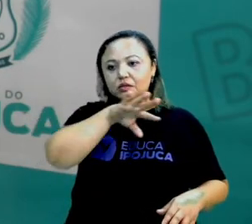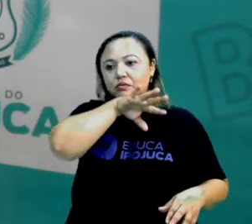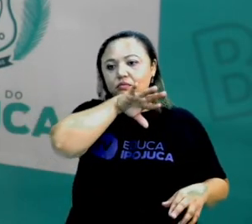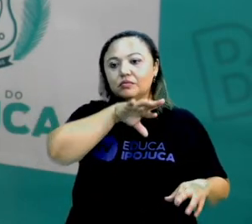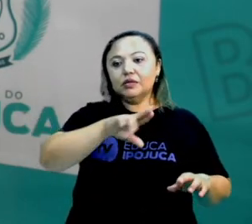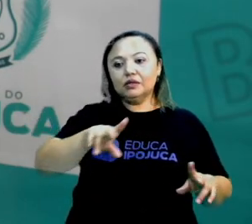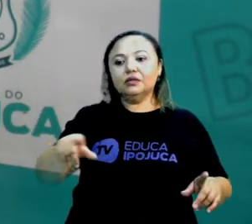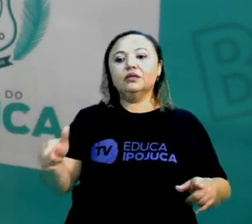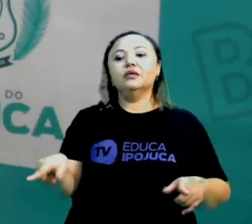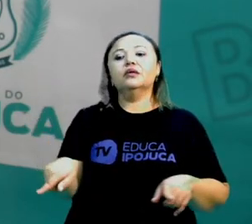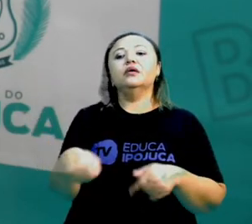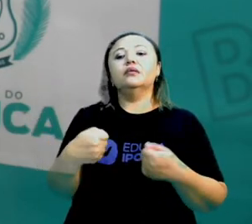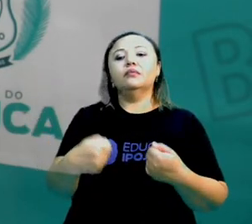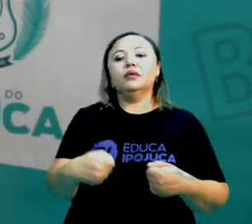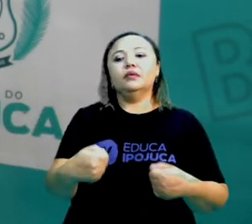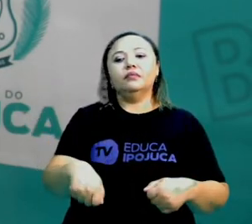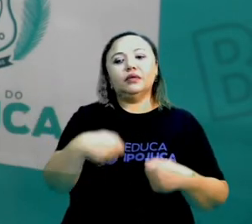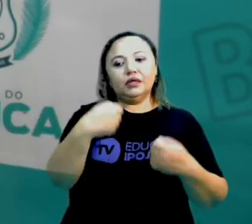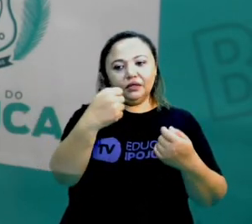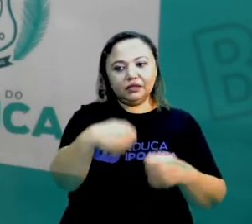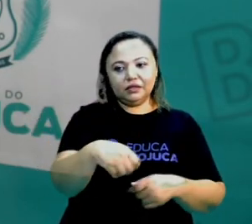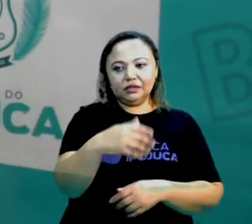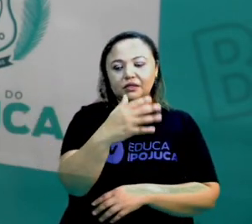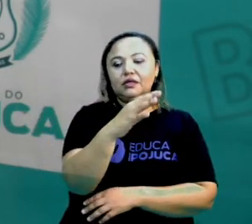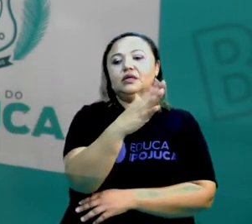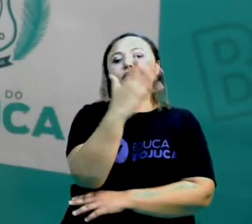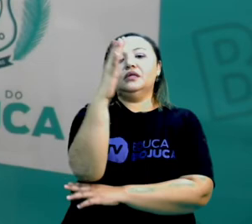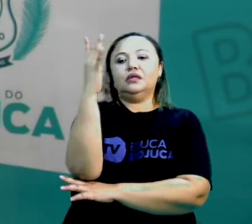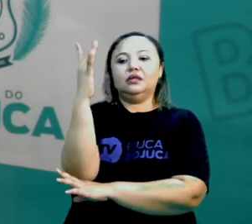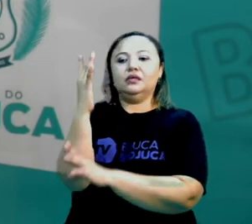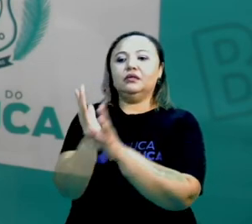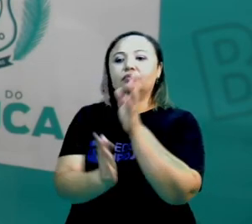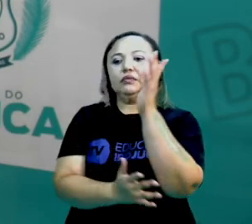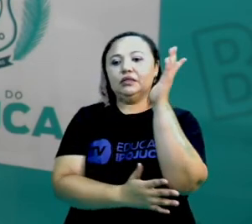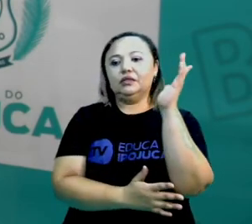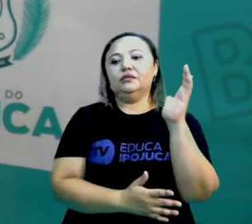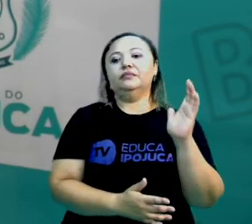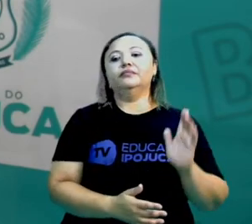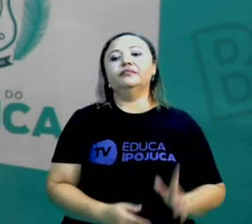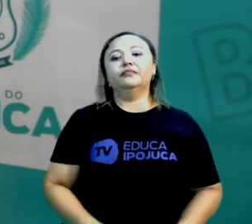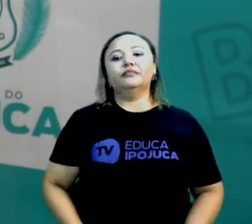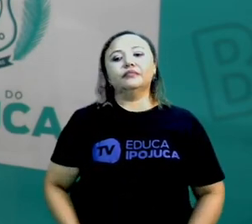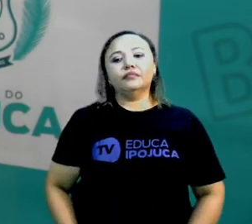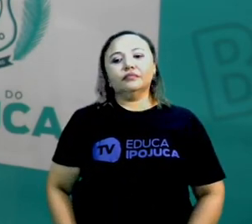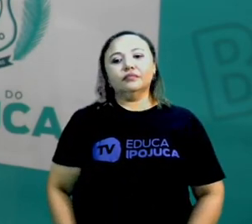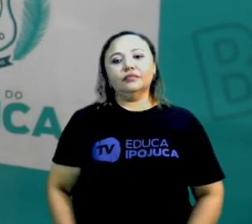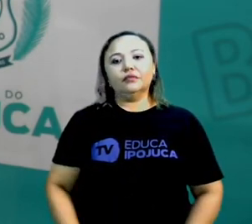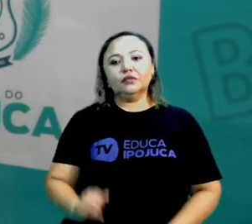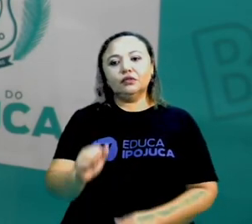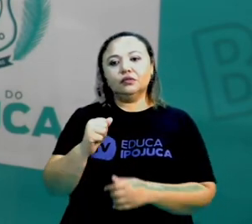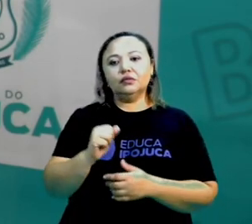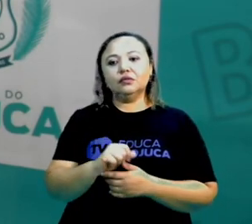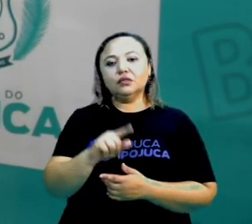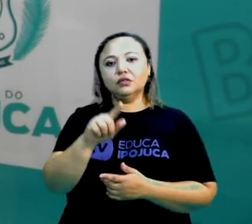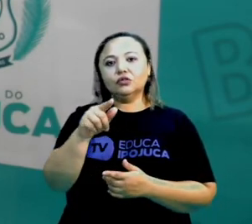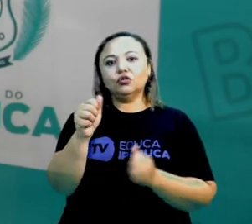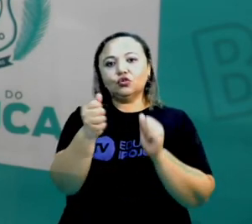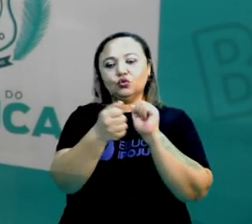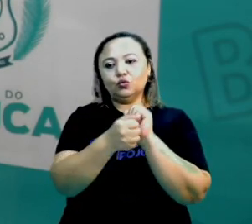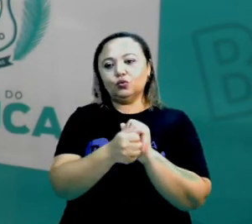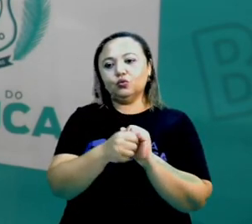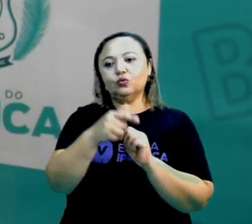dependem das plantas para poder respirar, para poder sobreviver. E aí, ó, juntamente com elas,